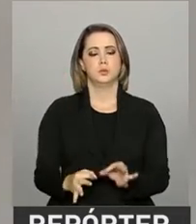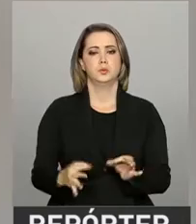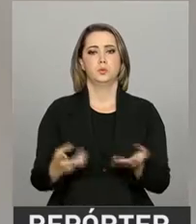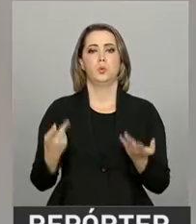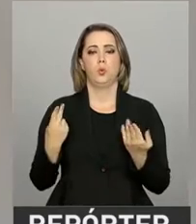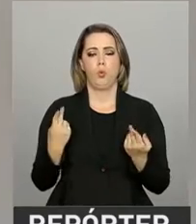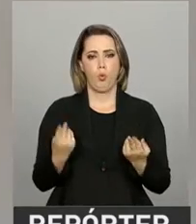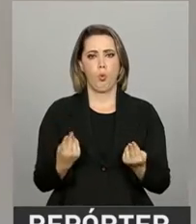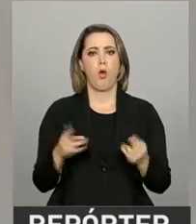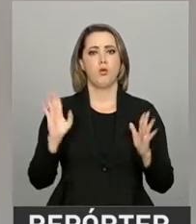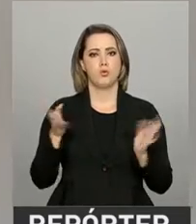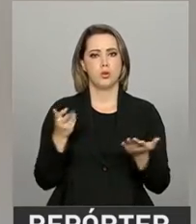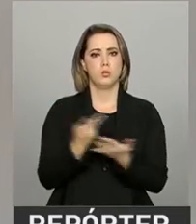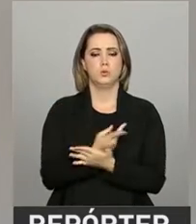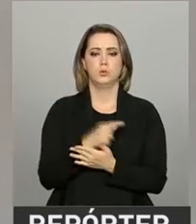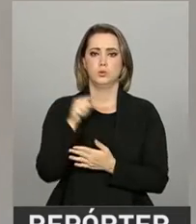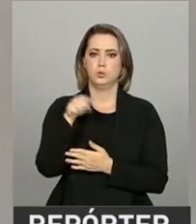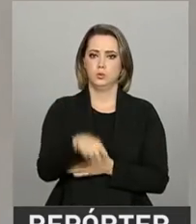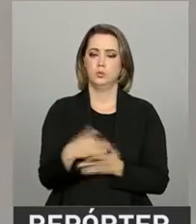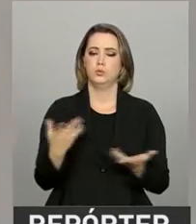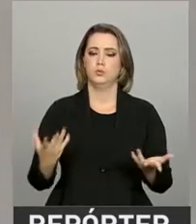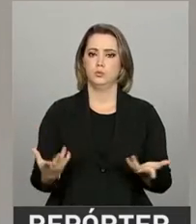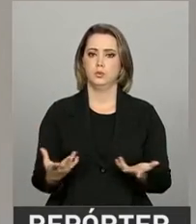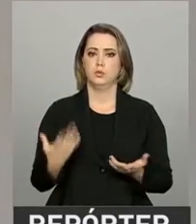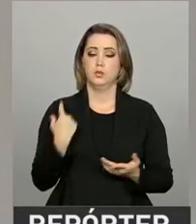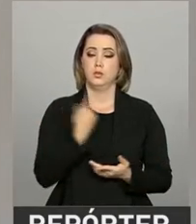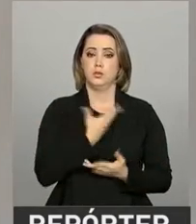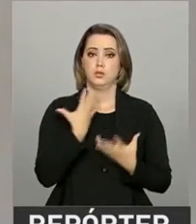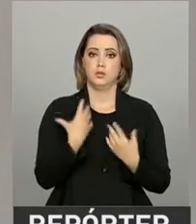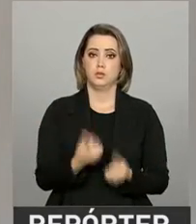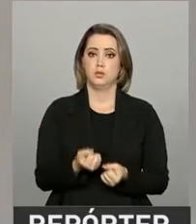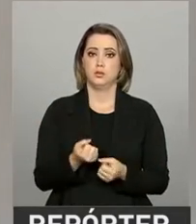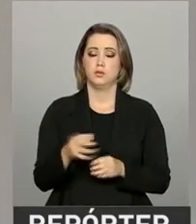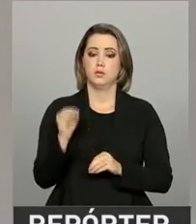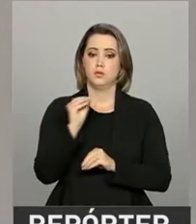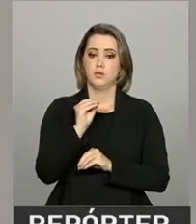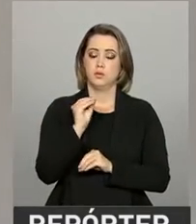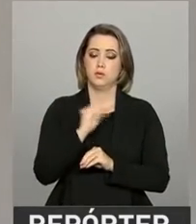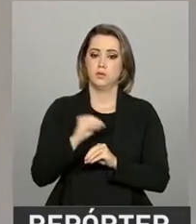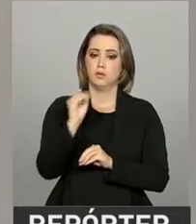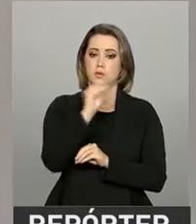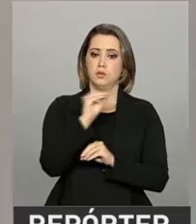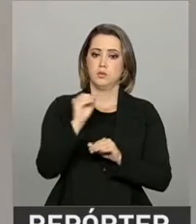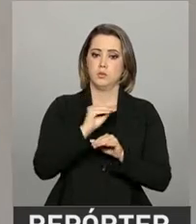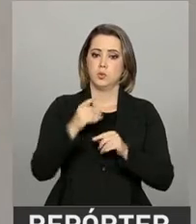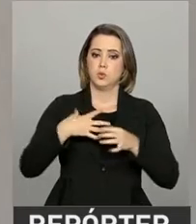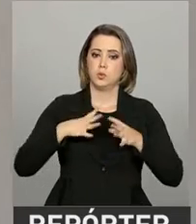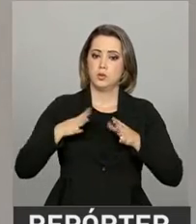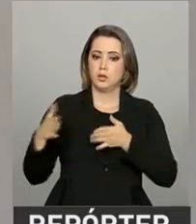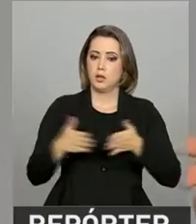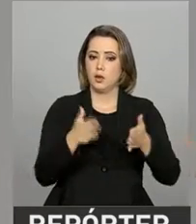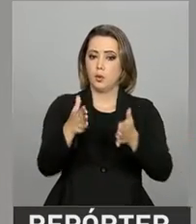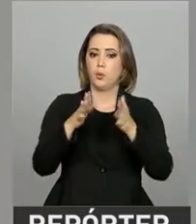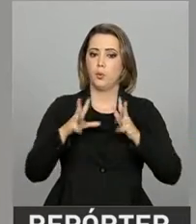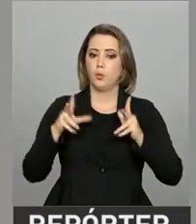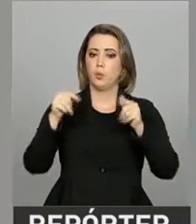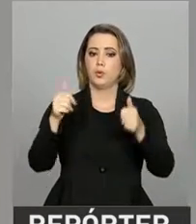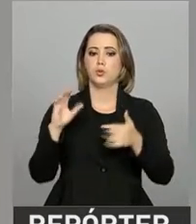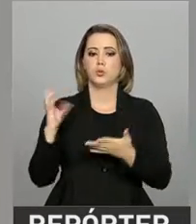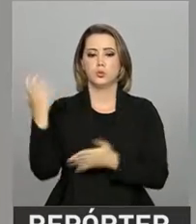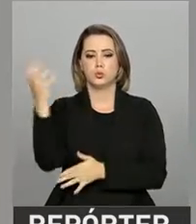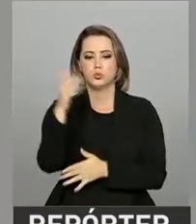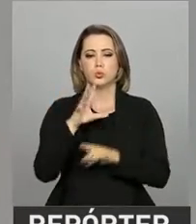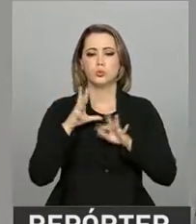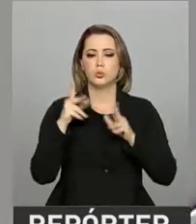feito, como é o exemplo desse conjunto, vamos cuidar da parte urbanística do programa. O presidente